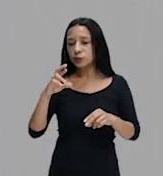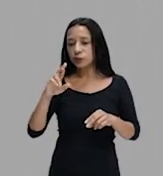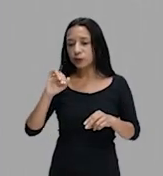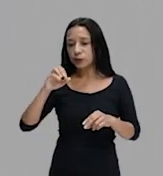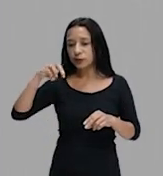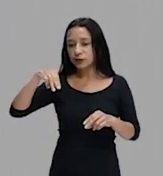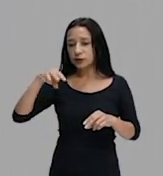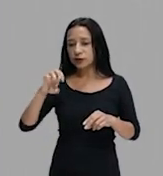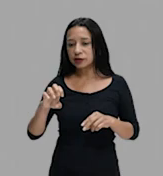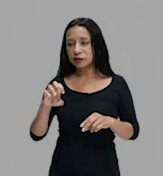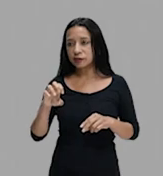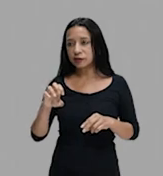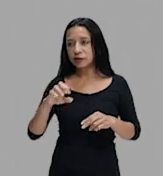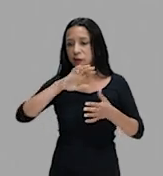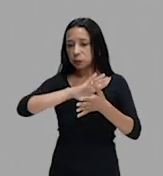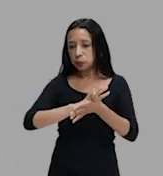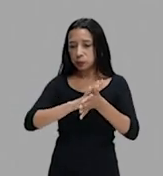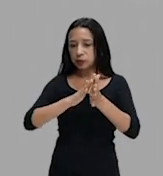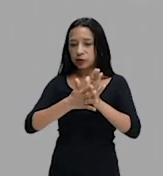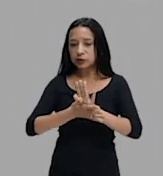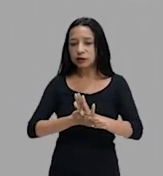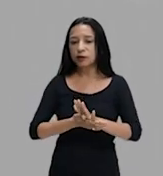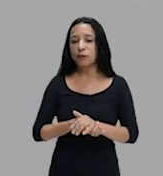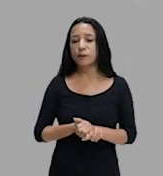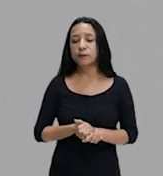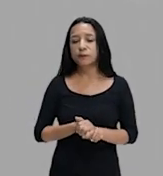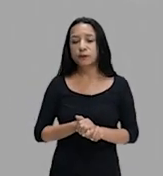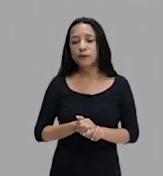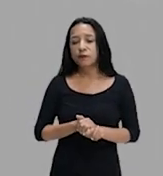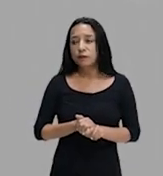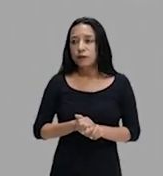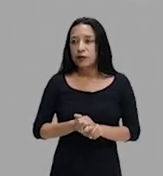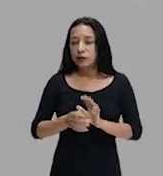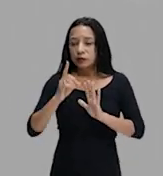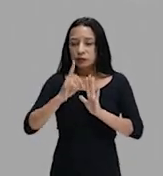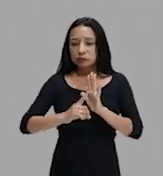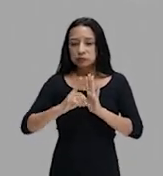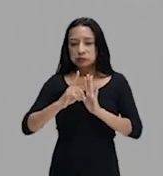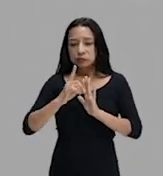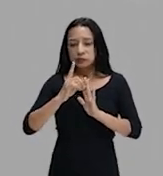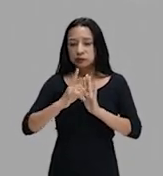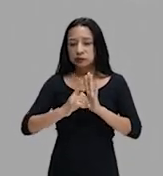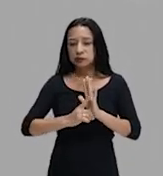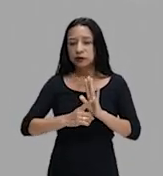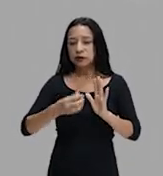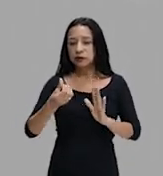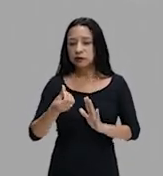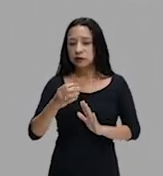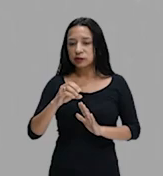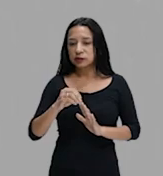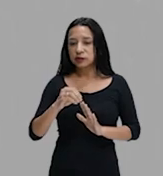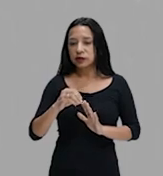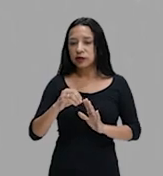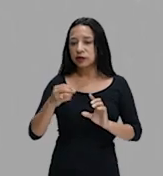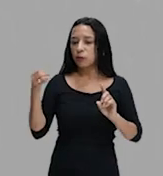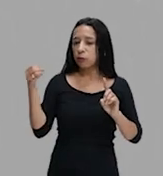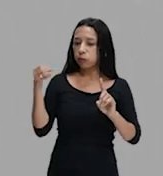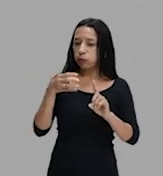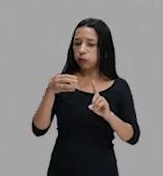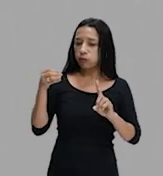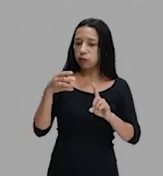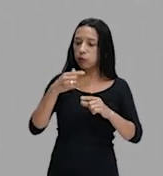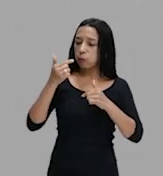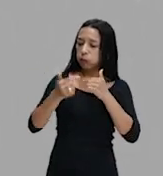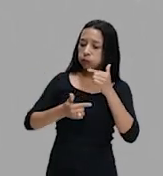Na década de 60, o movimento negro no Brasil, ele passou basicamente a ser muito influenciado pela